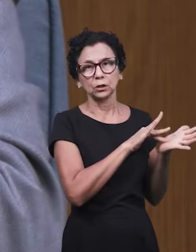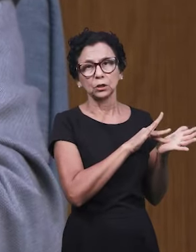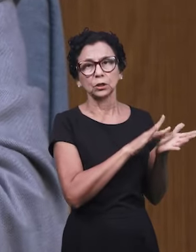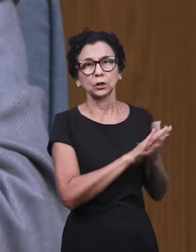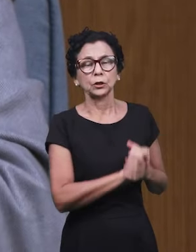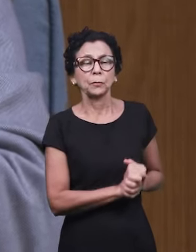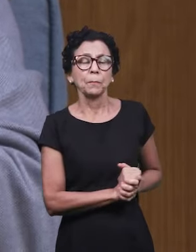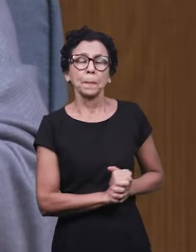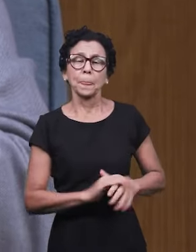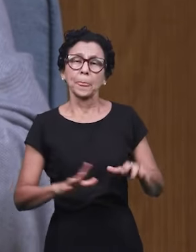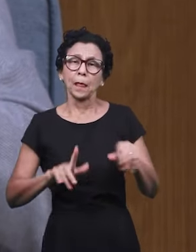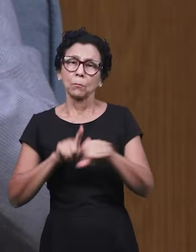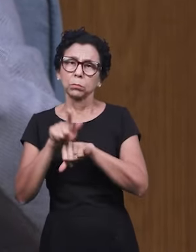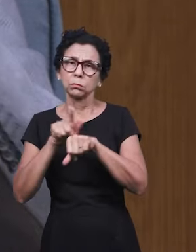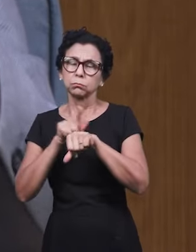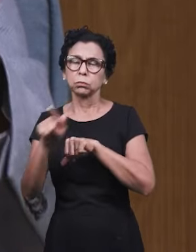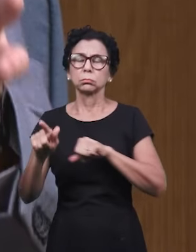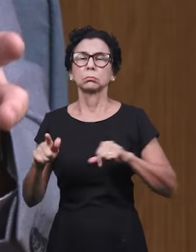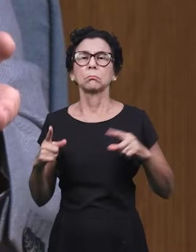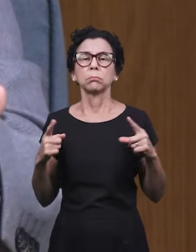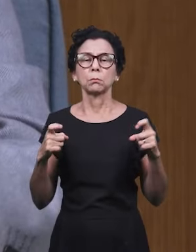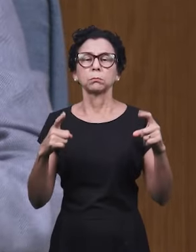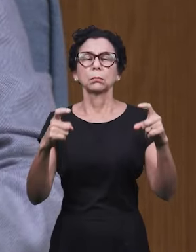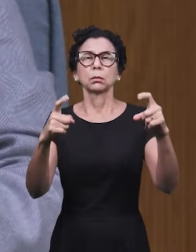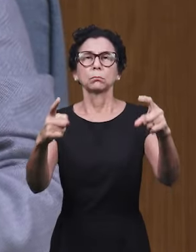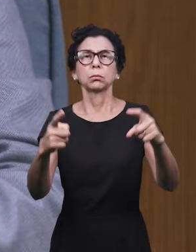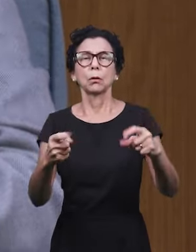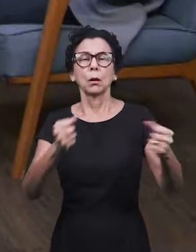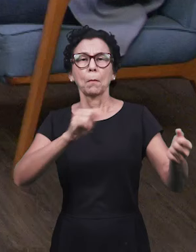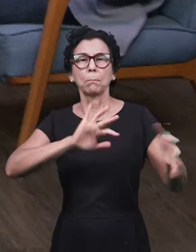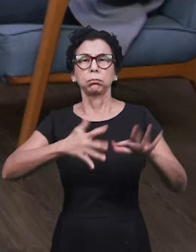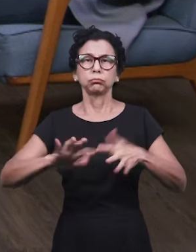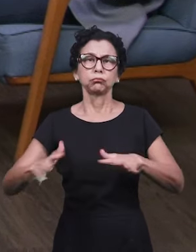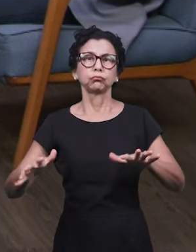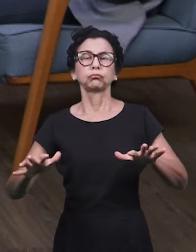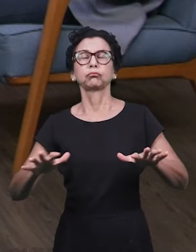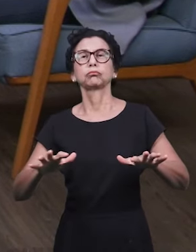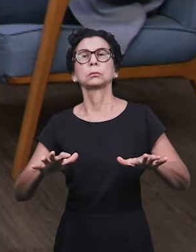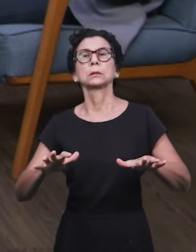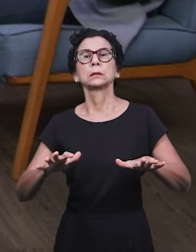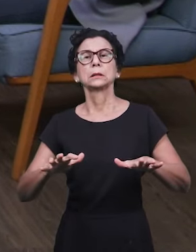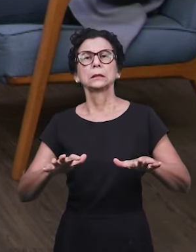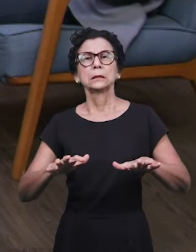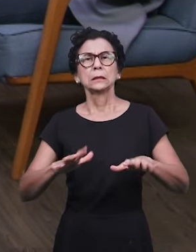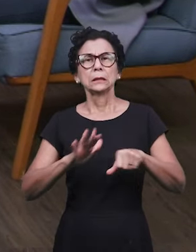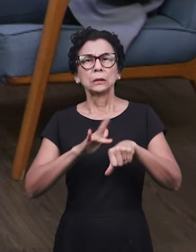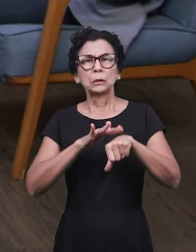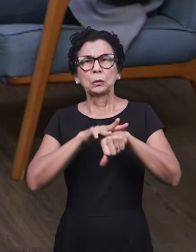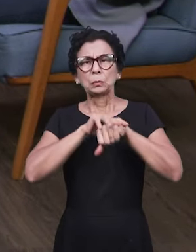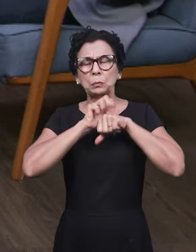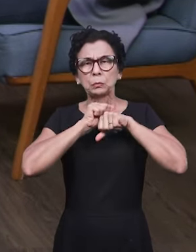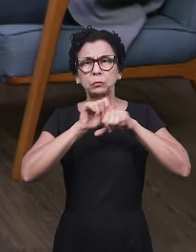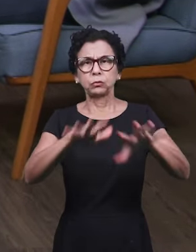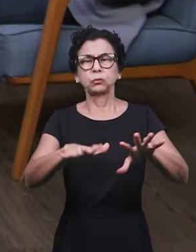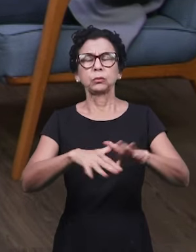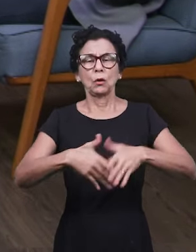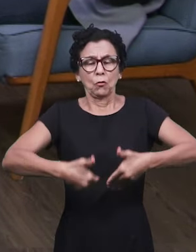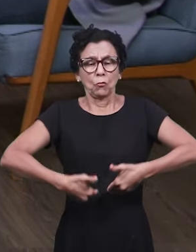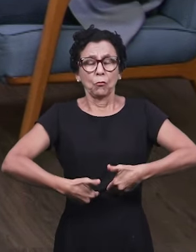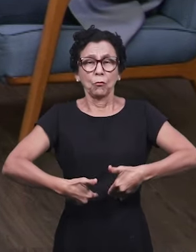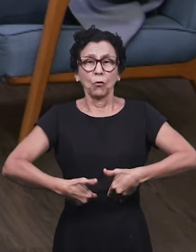Então, as guerras, rumores de guerras, os falsos profetas, terremotos, terremotos, fomes, pestes, a